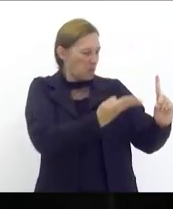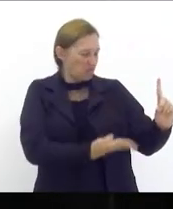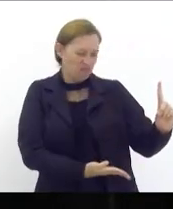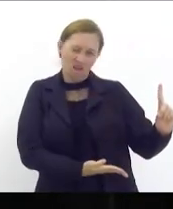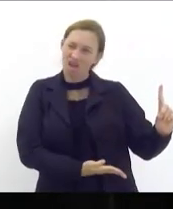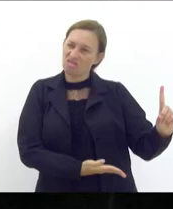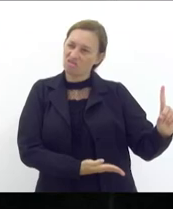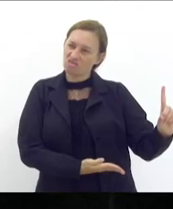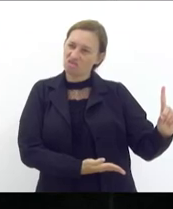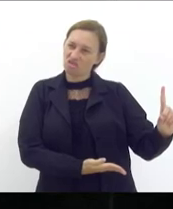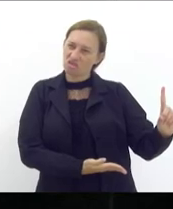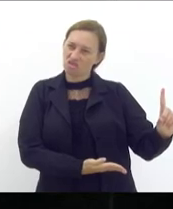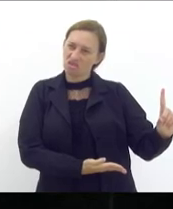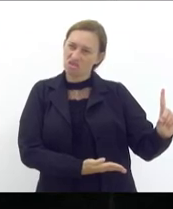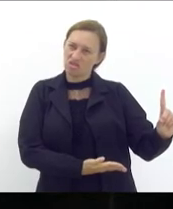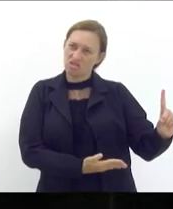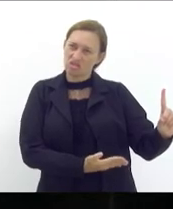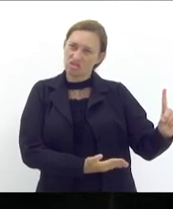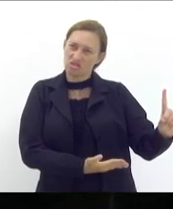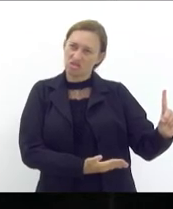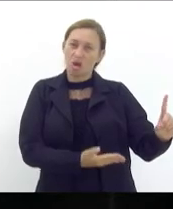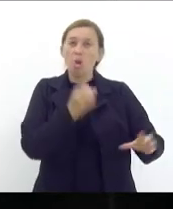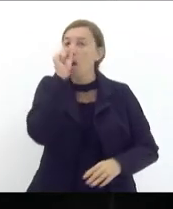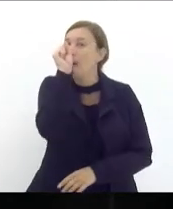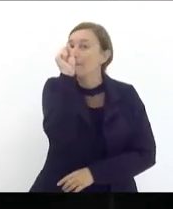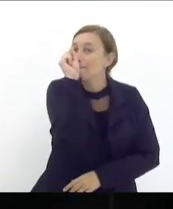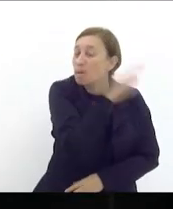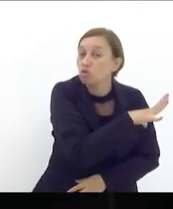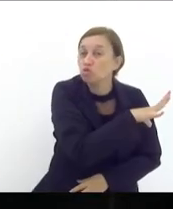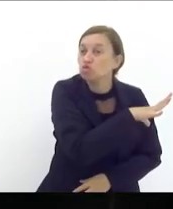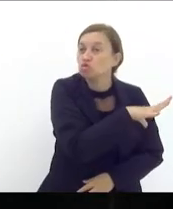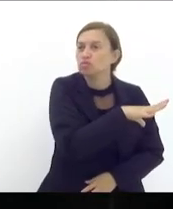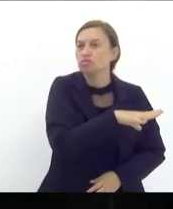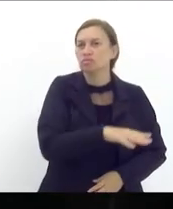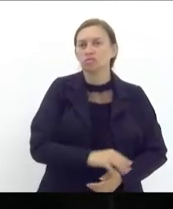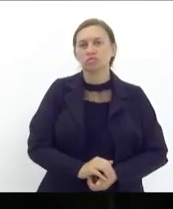honras isso é um absurdo completo